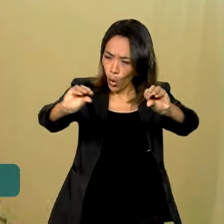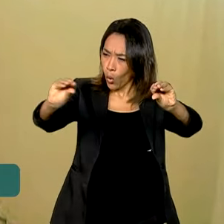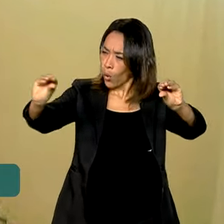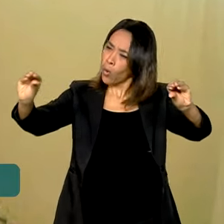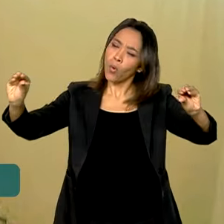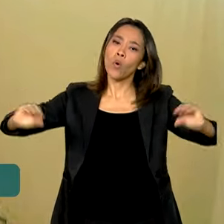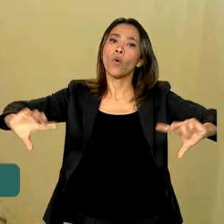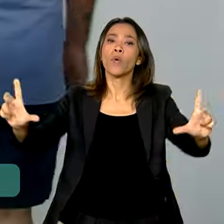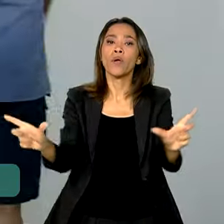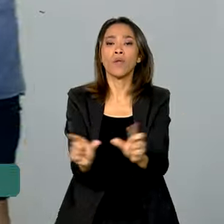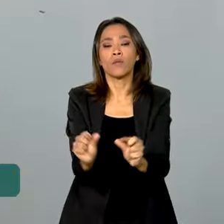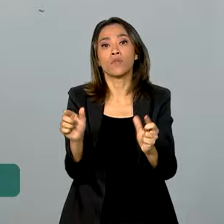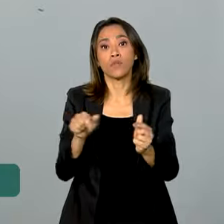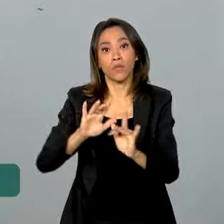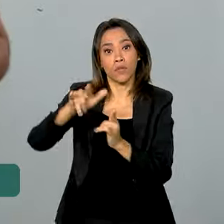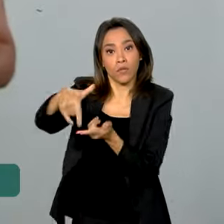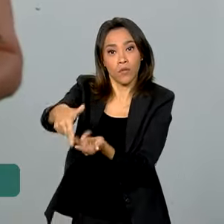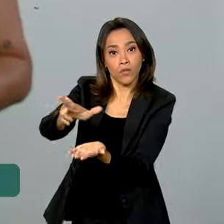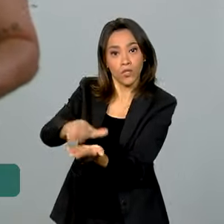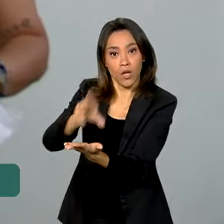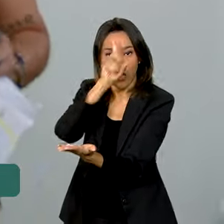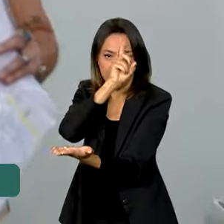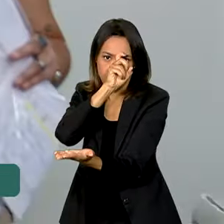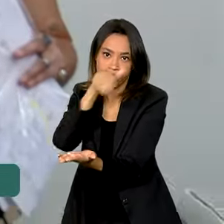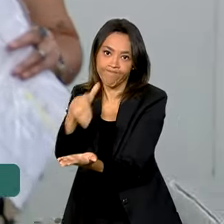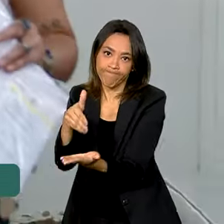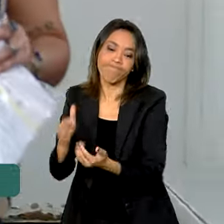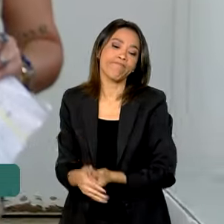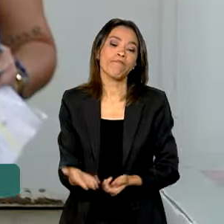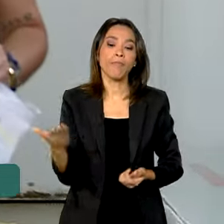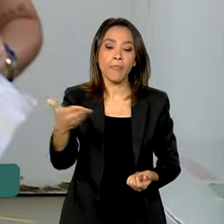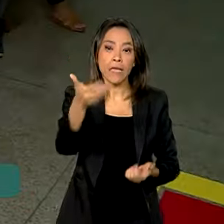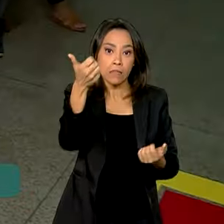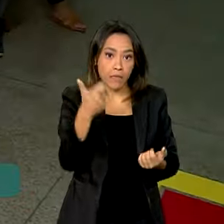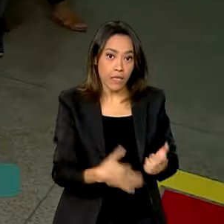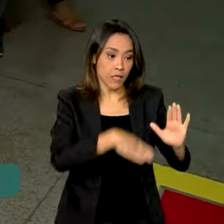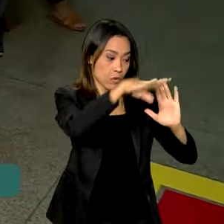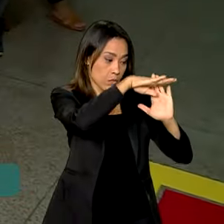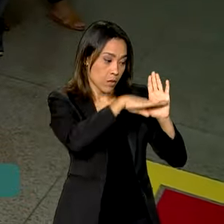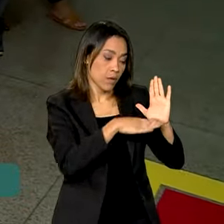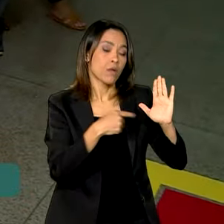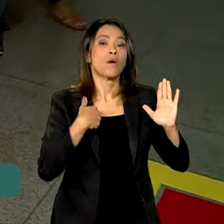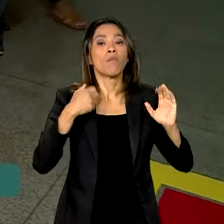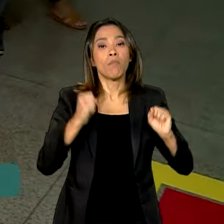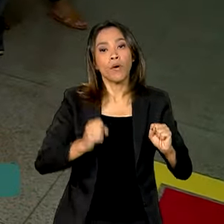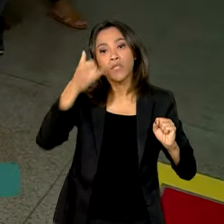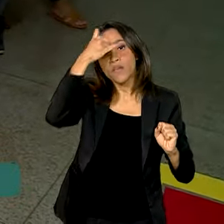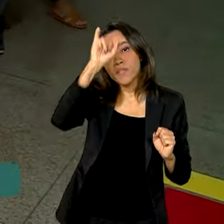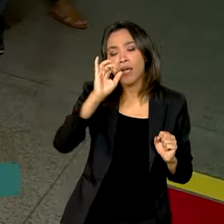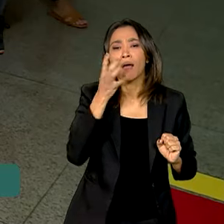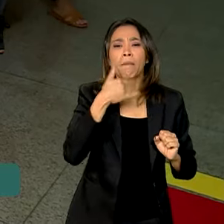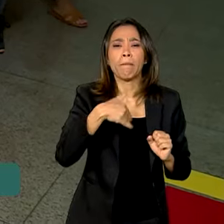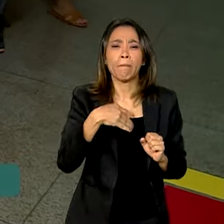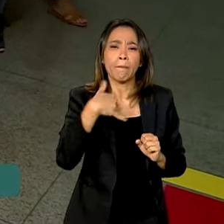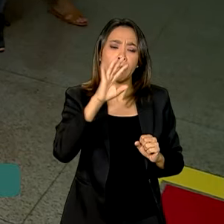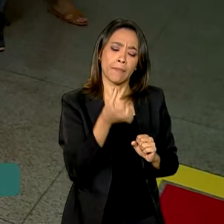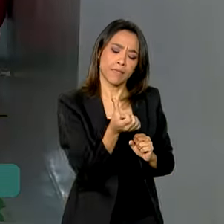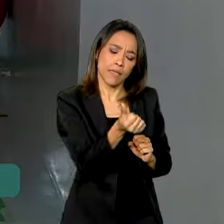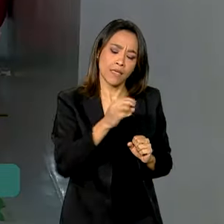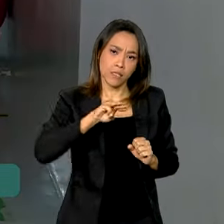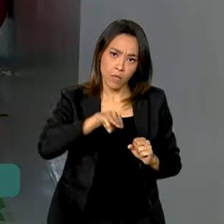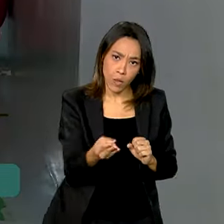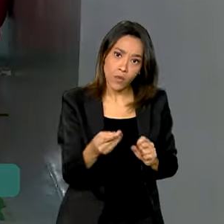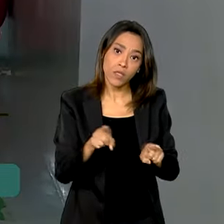e hospitalizações. Ainda segundo a pesquisa, os programas podem evitar mais de 6 milhões de hospitalizações e 1